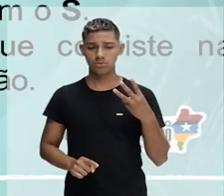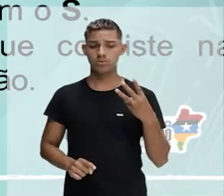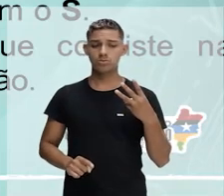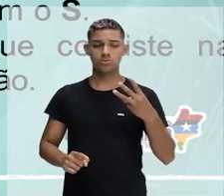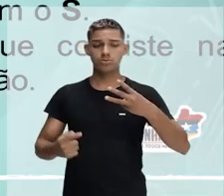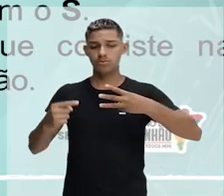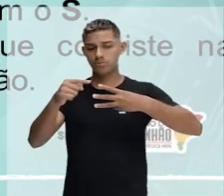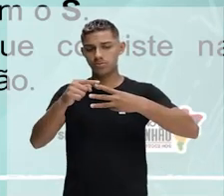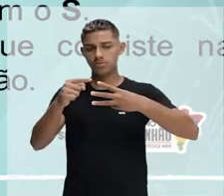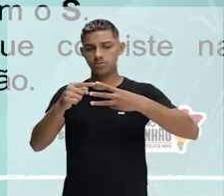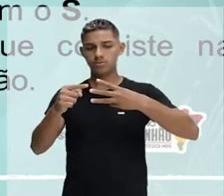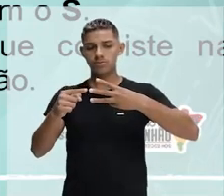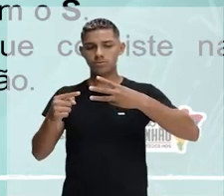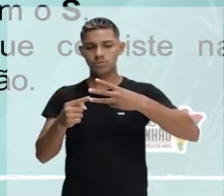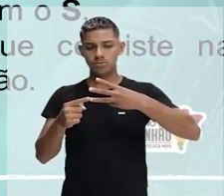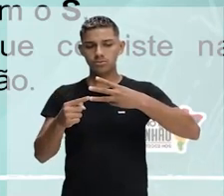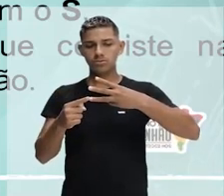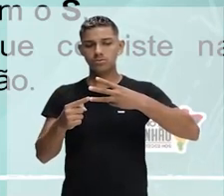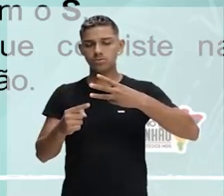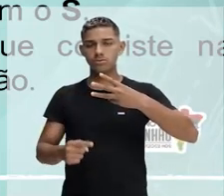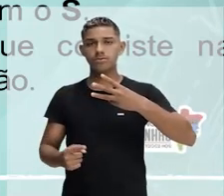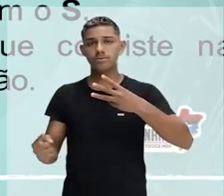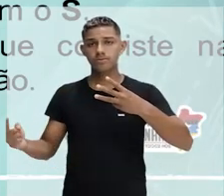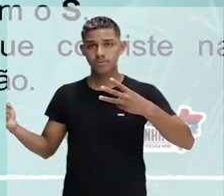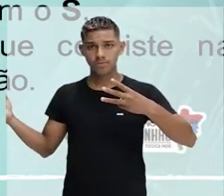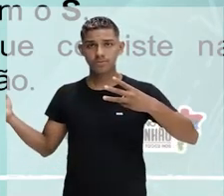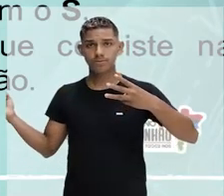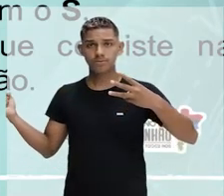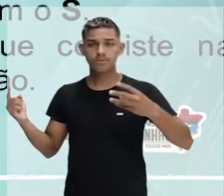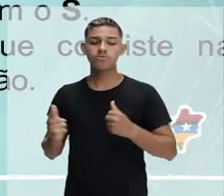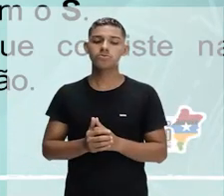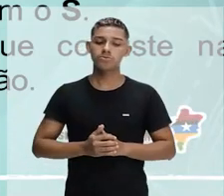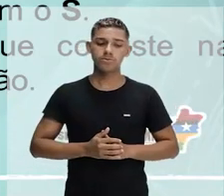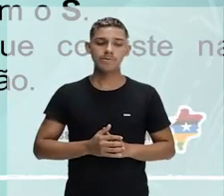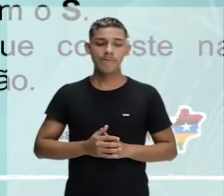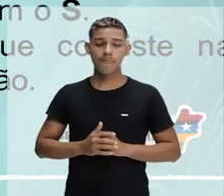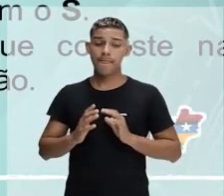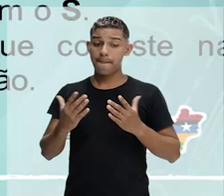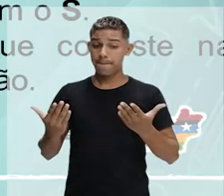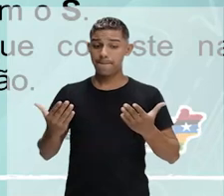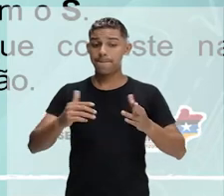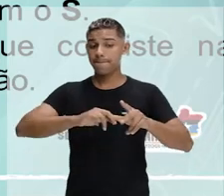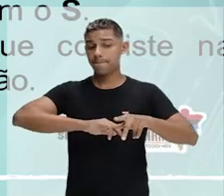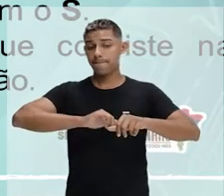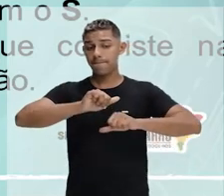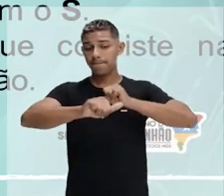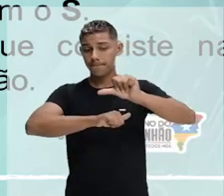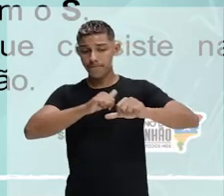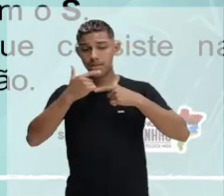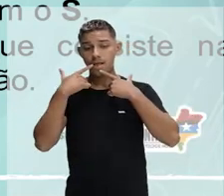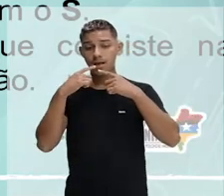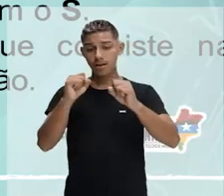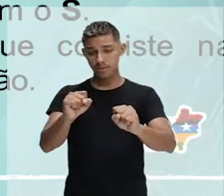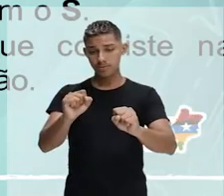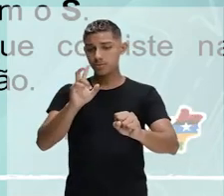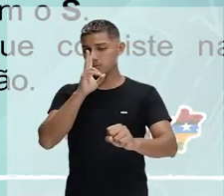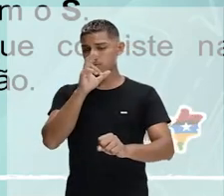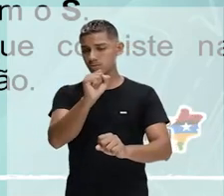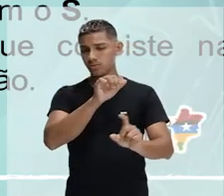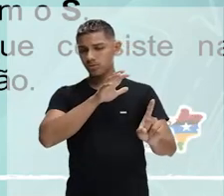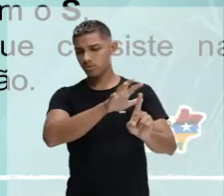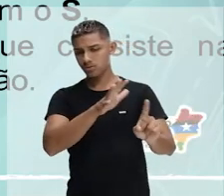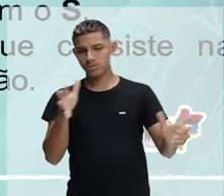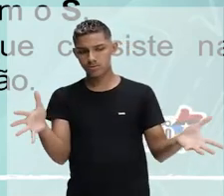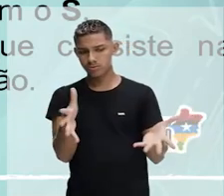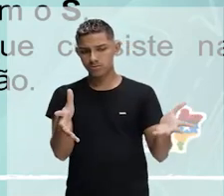denominações. Ou como regional, geográfica ou diatópicas. São as variedades linguísticas que sofrem forte influência do